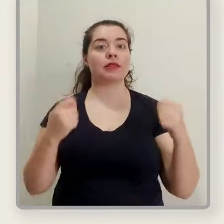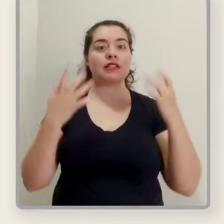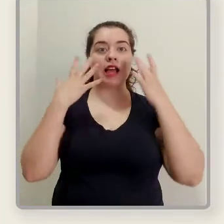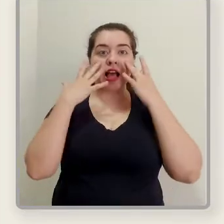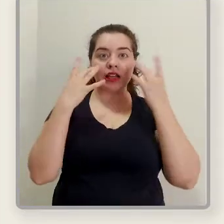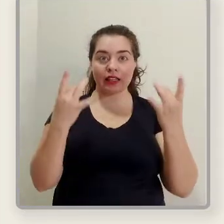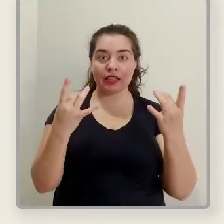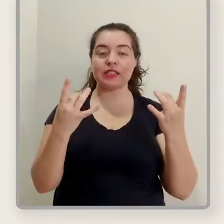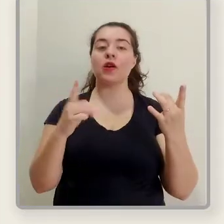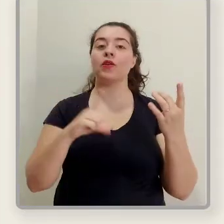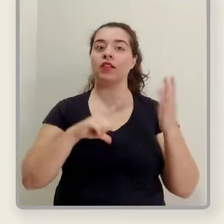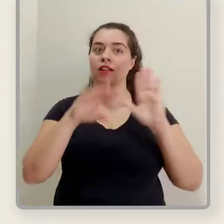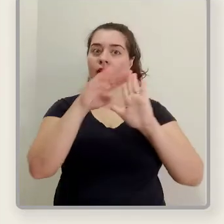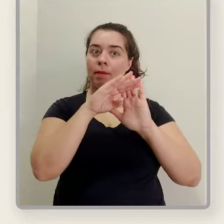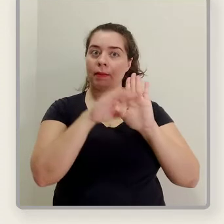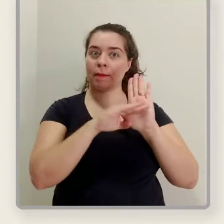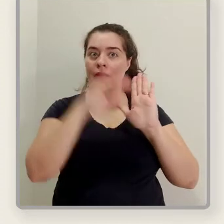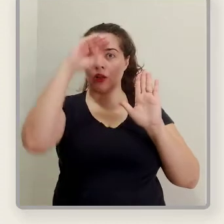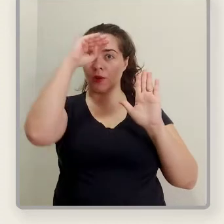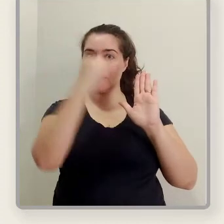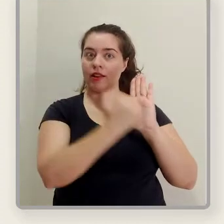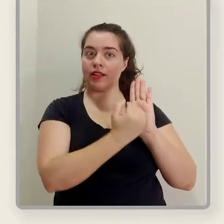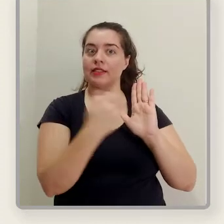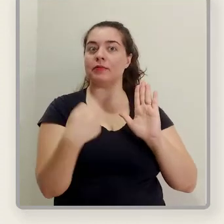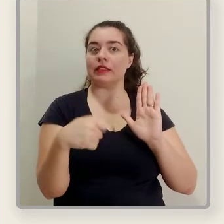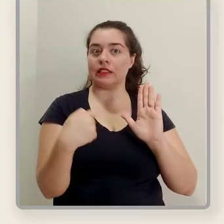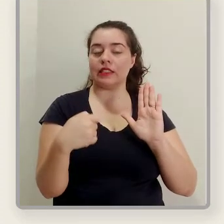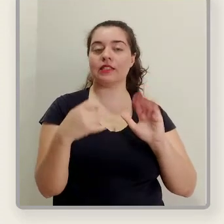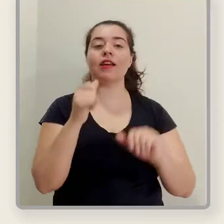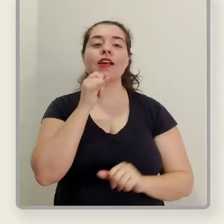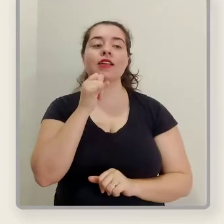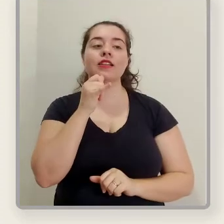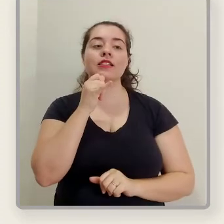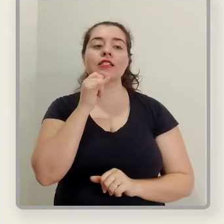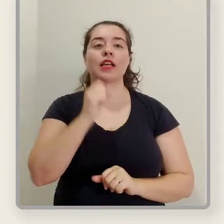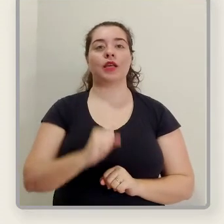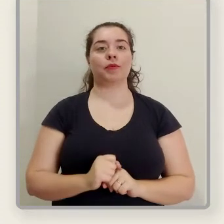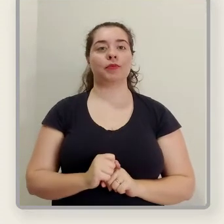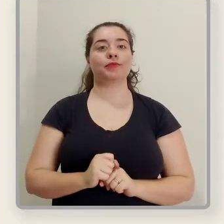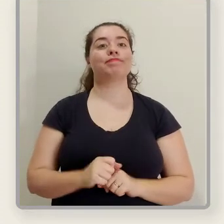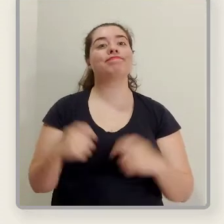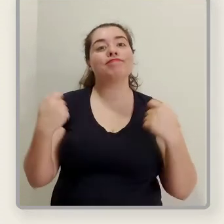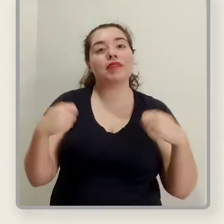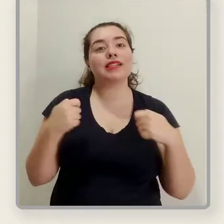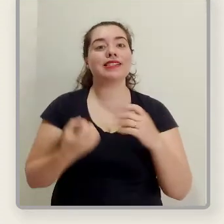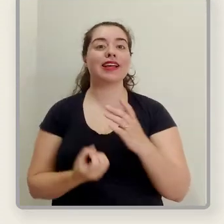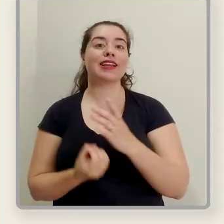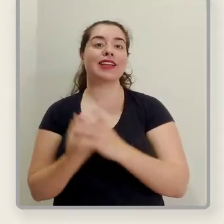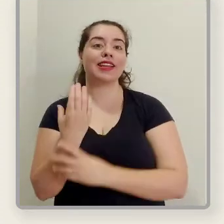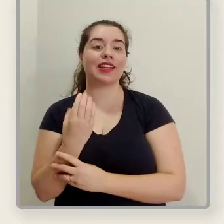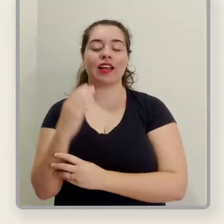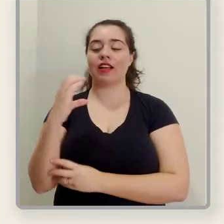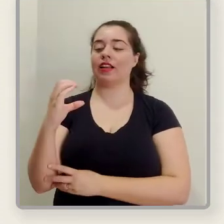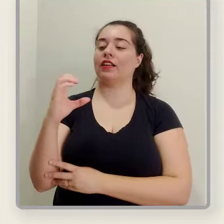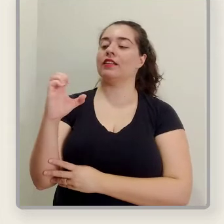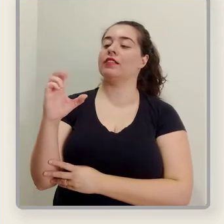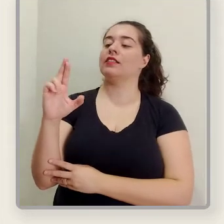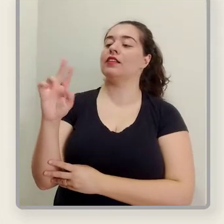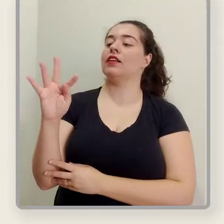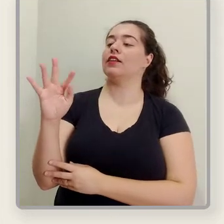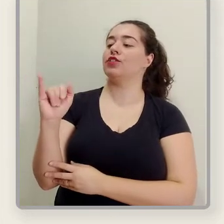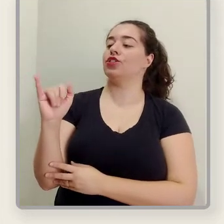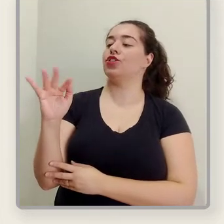Entretanto, devemos nos atentar que há requisitos a serem atendidos. Por exemplo, necessidade de se ter um